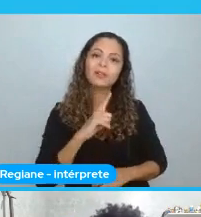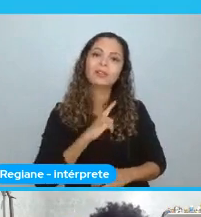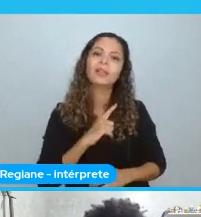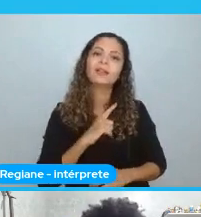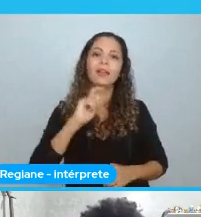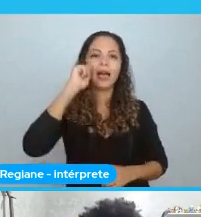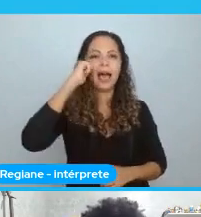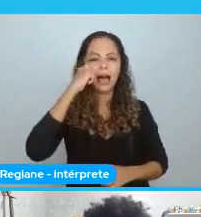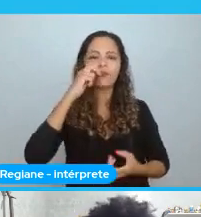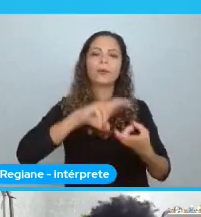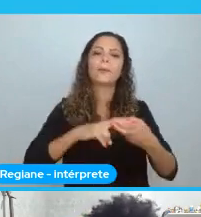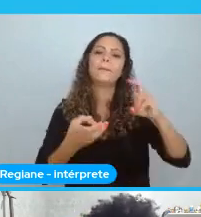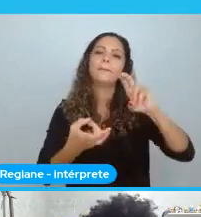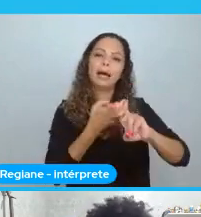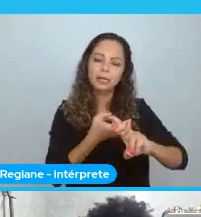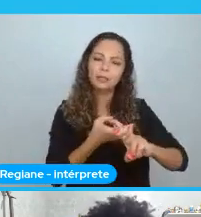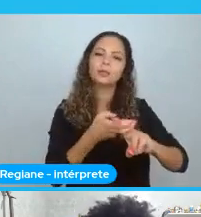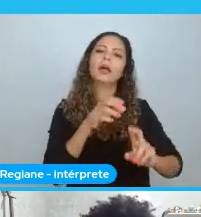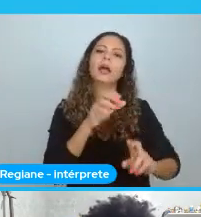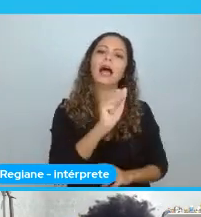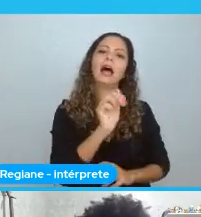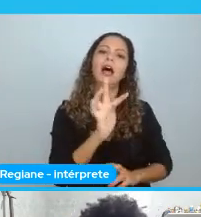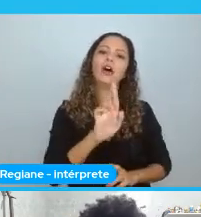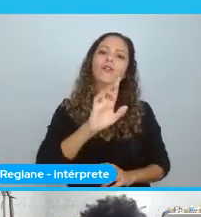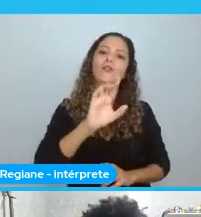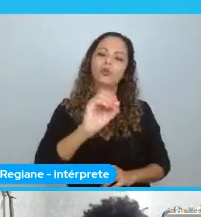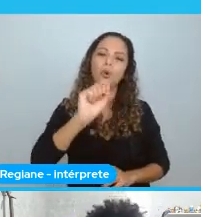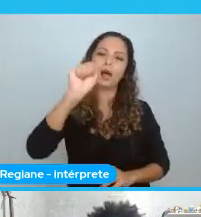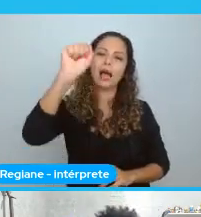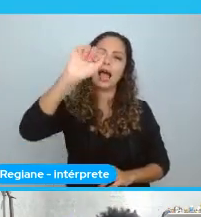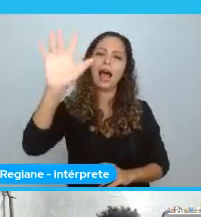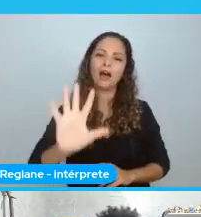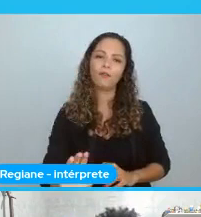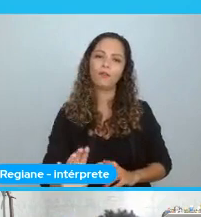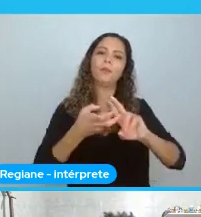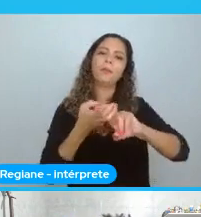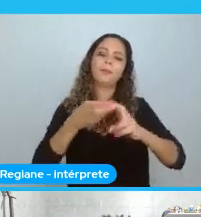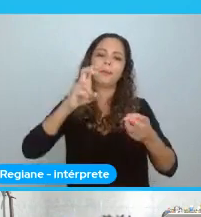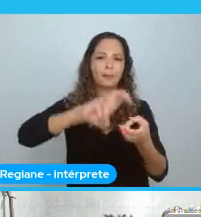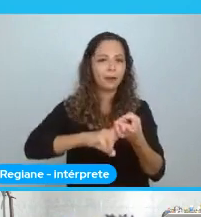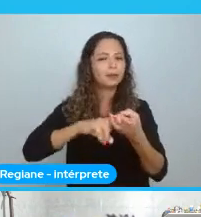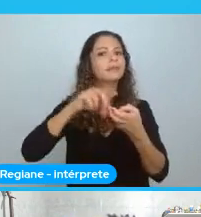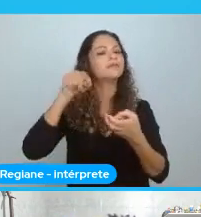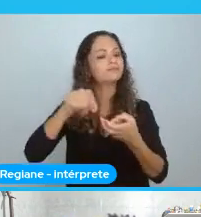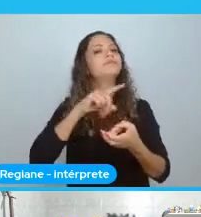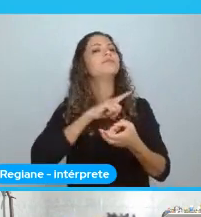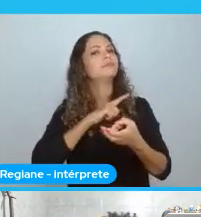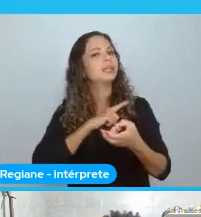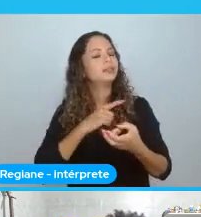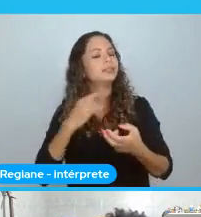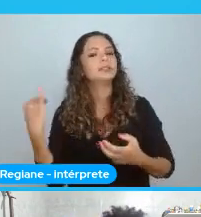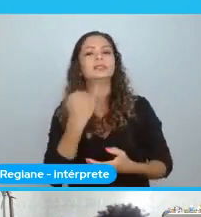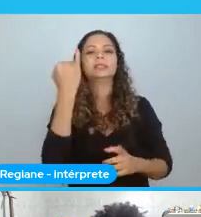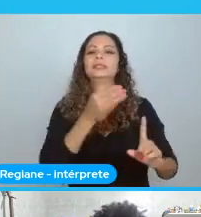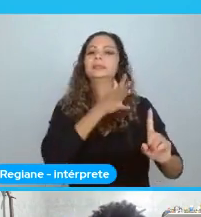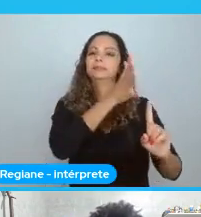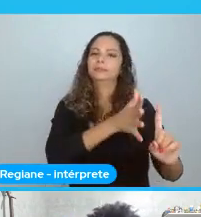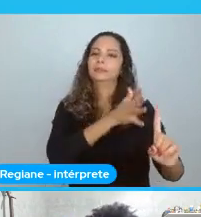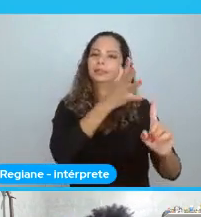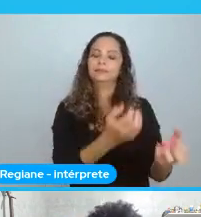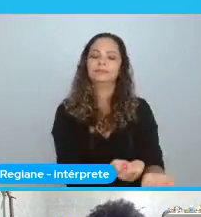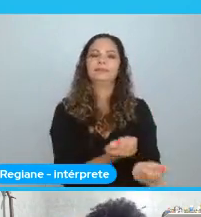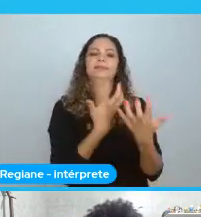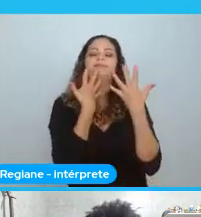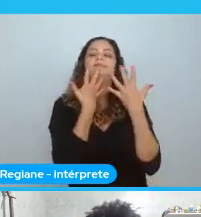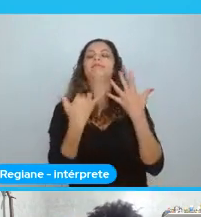E quero retificar aqui. O quanto foi importante. Essa palestra dela. Para mim. E aí. No. No encerramento da Python